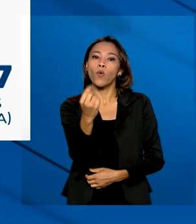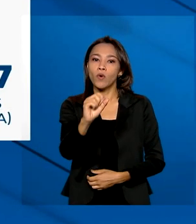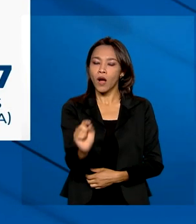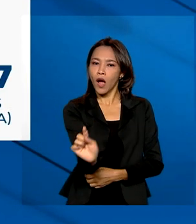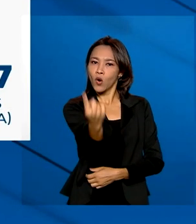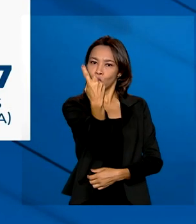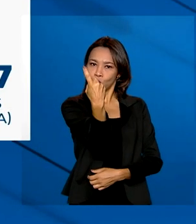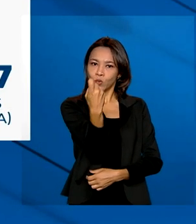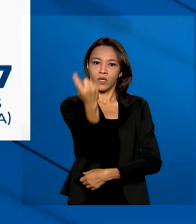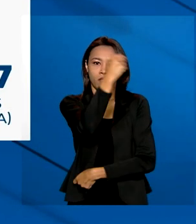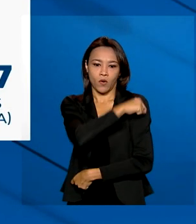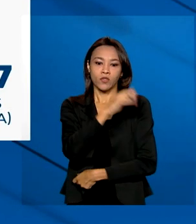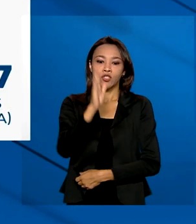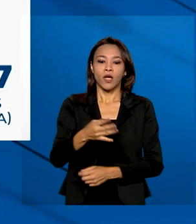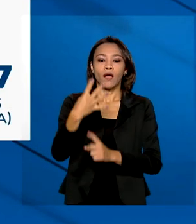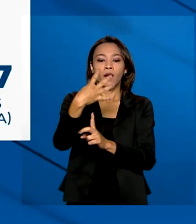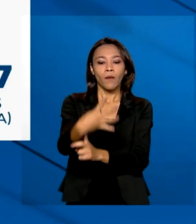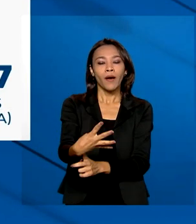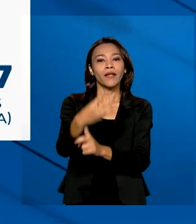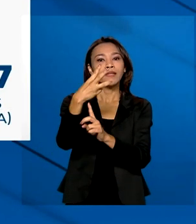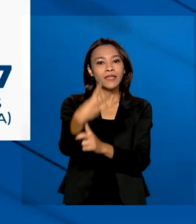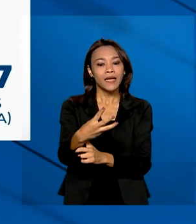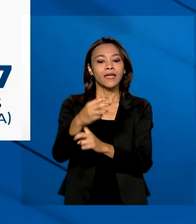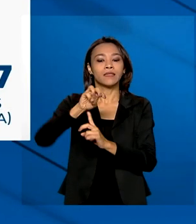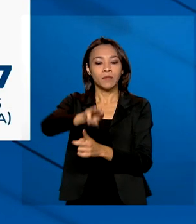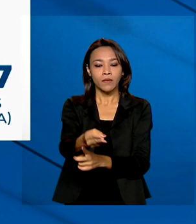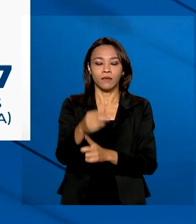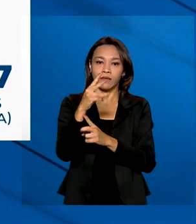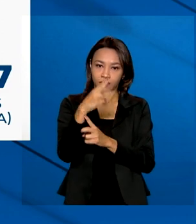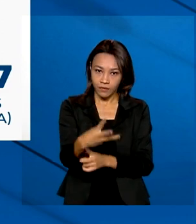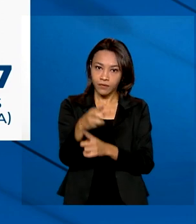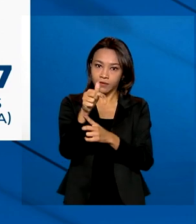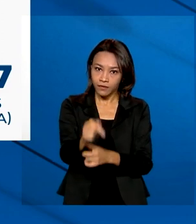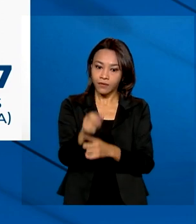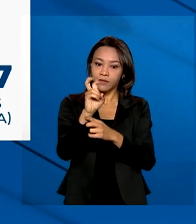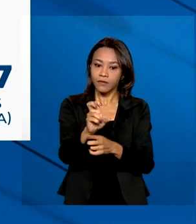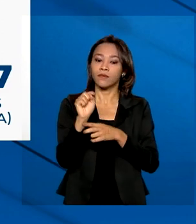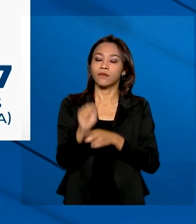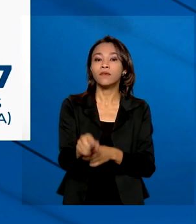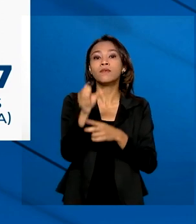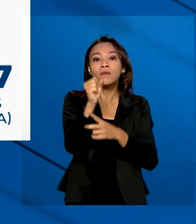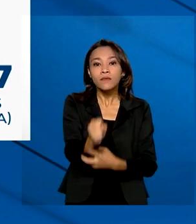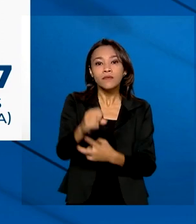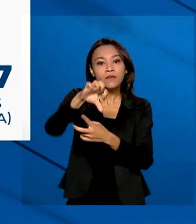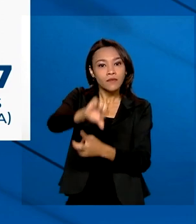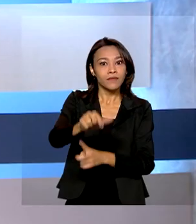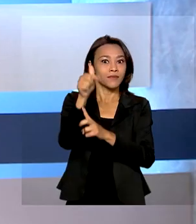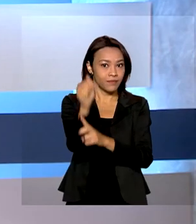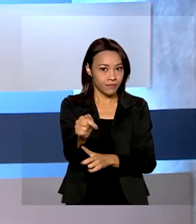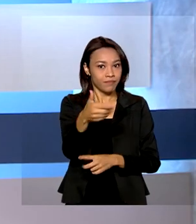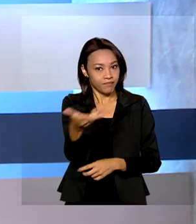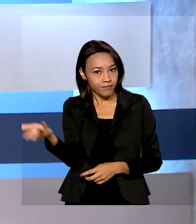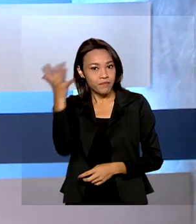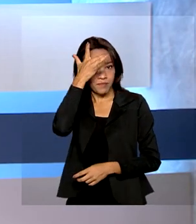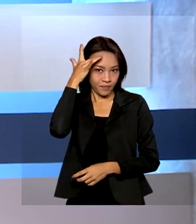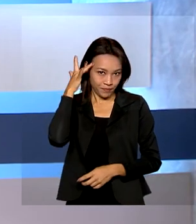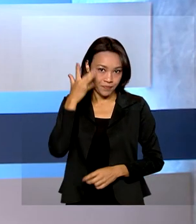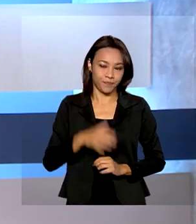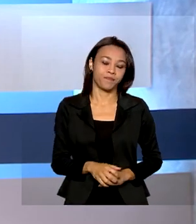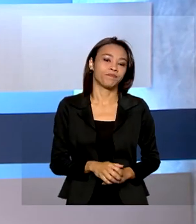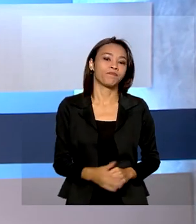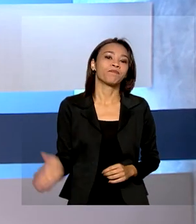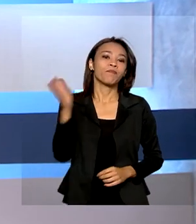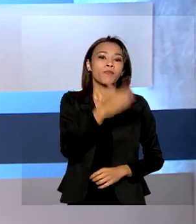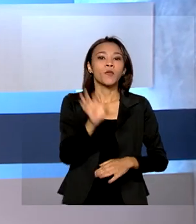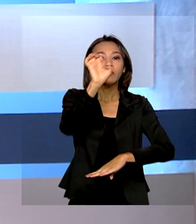única, já são 43 milhões, 375 mil, 897. O Rio de